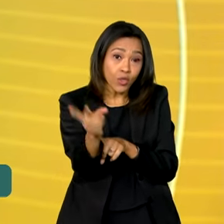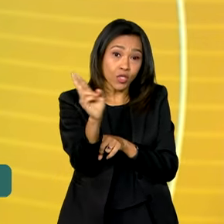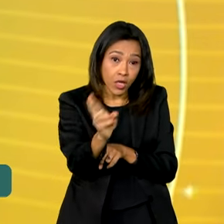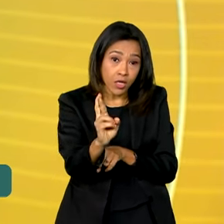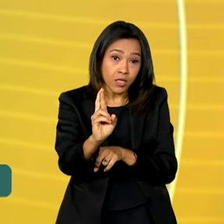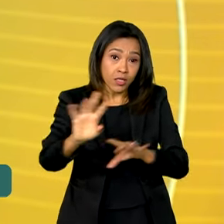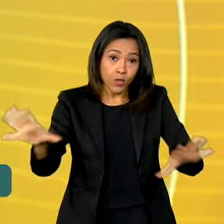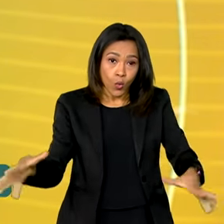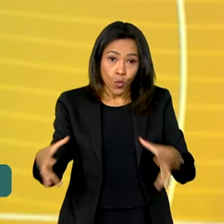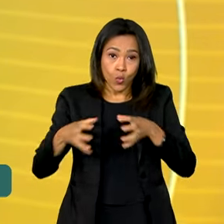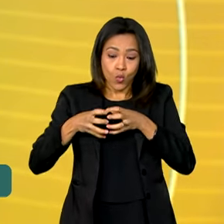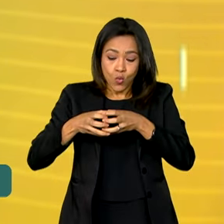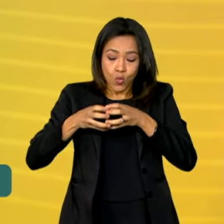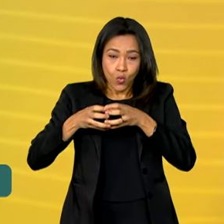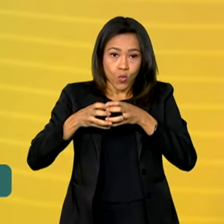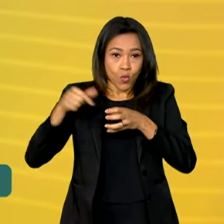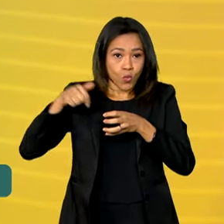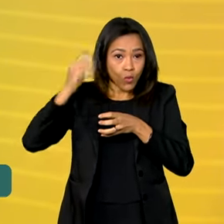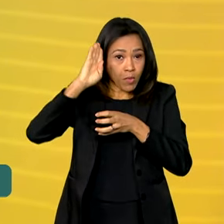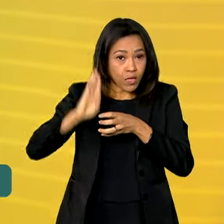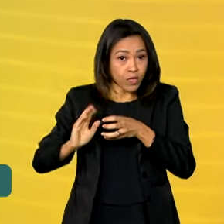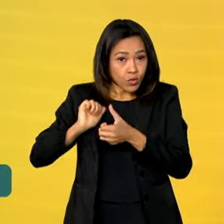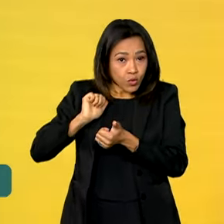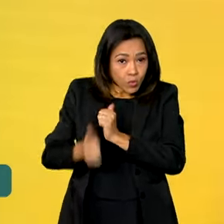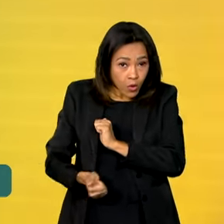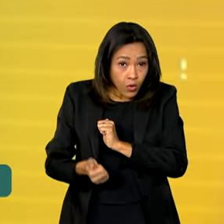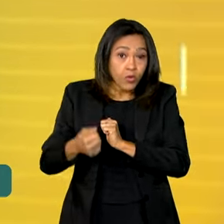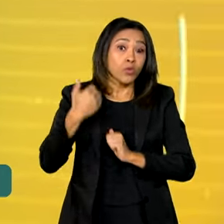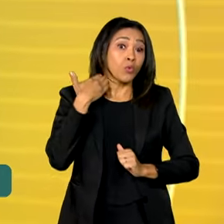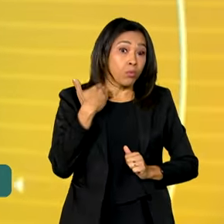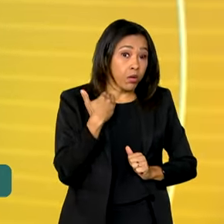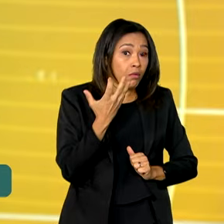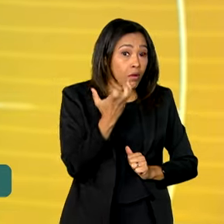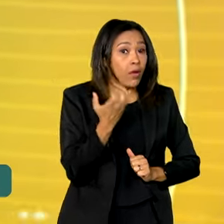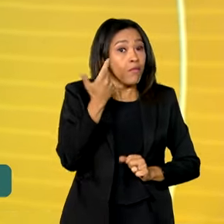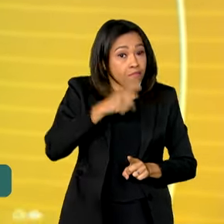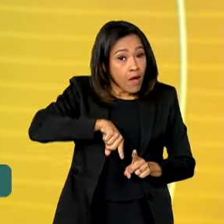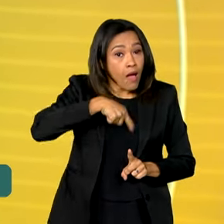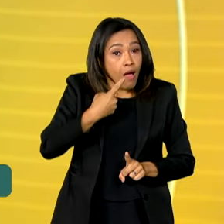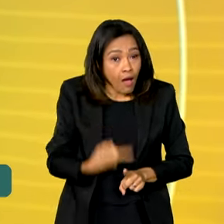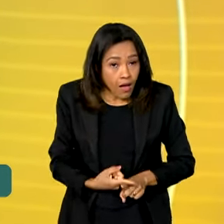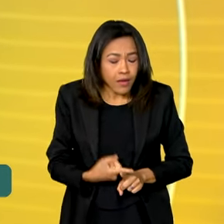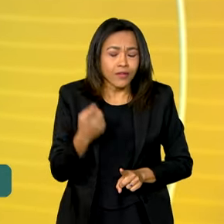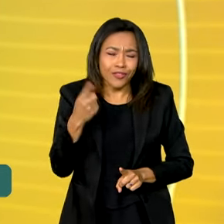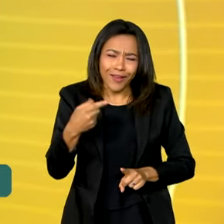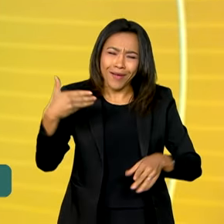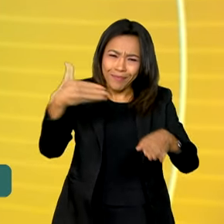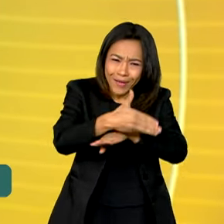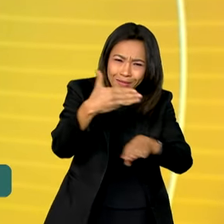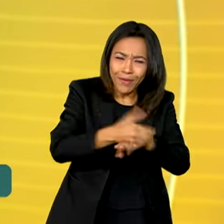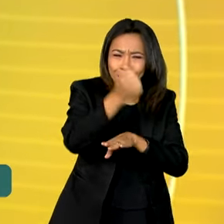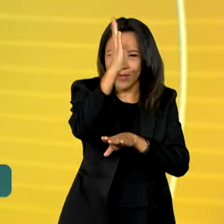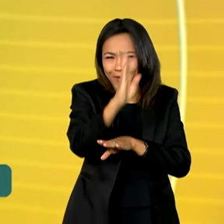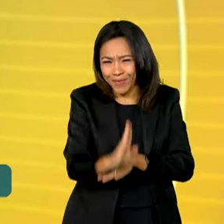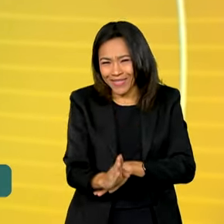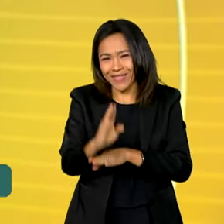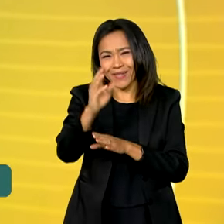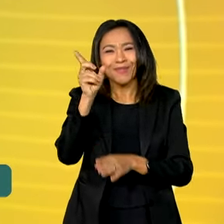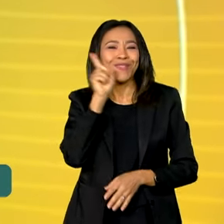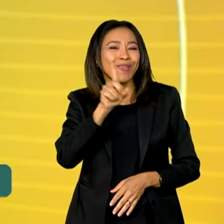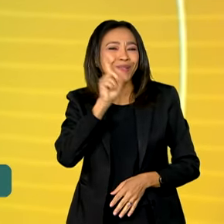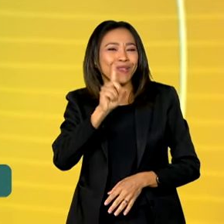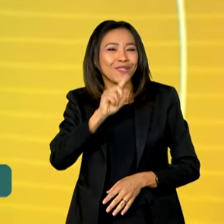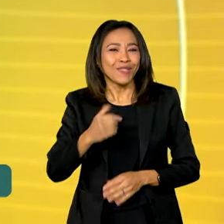Comitê Olímpico Brasileiro. O banco quer ampliar o apoio, já pensando na participação do Brasil nas Olimpíadas de Los Angeles